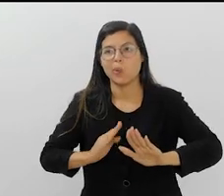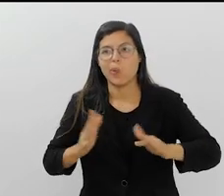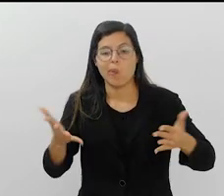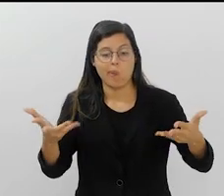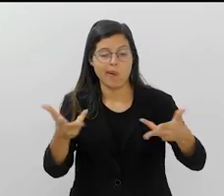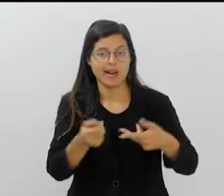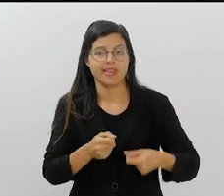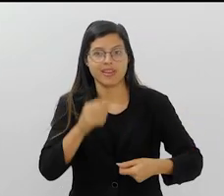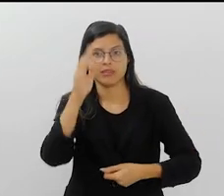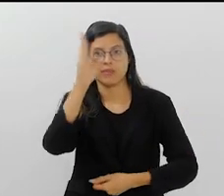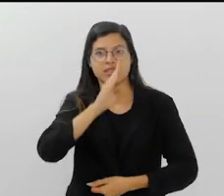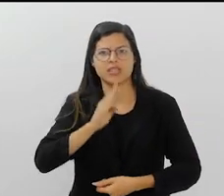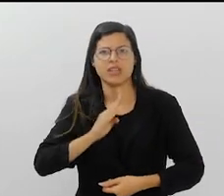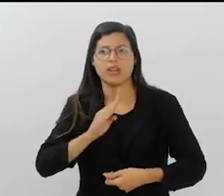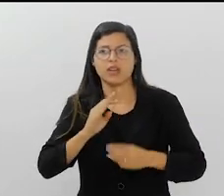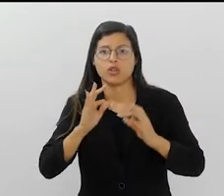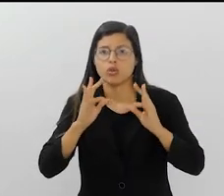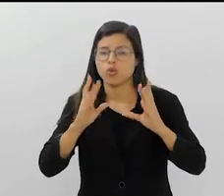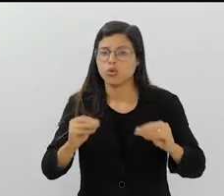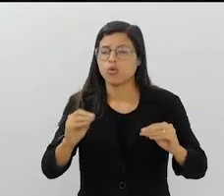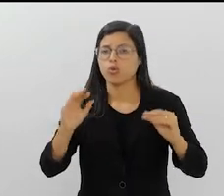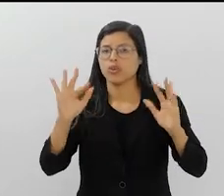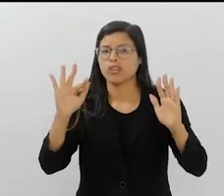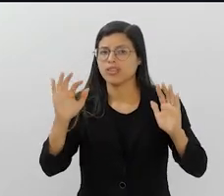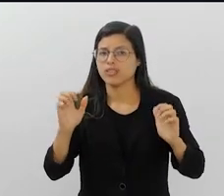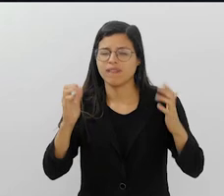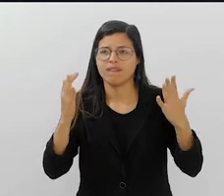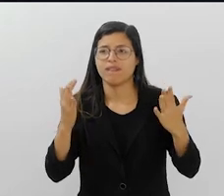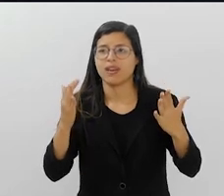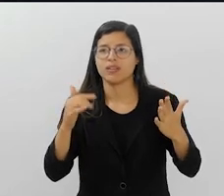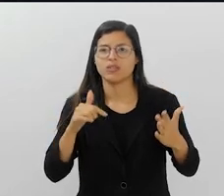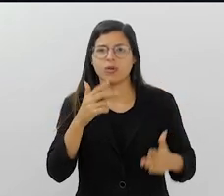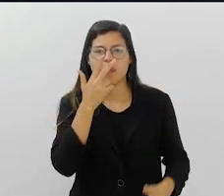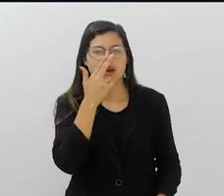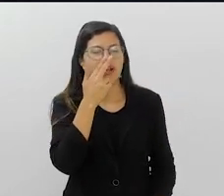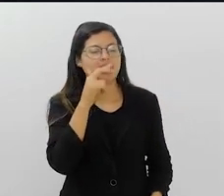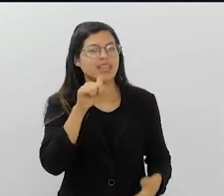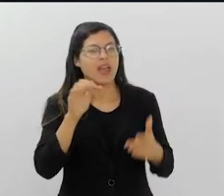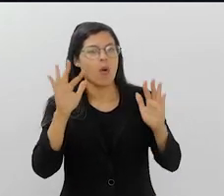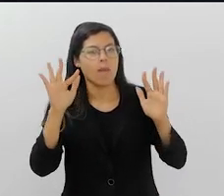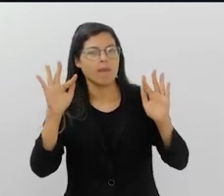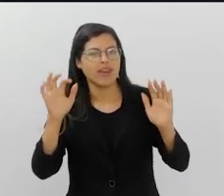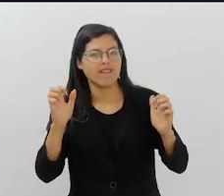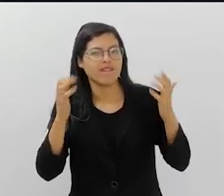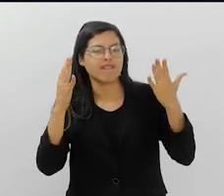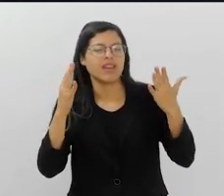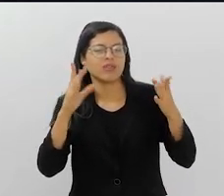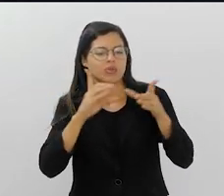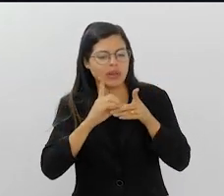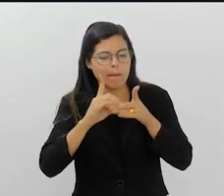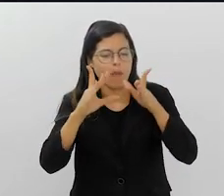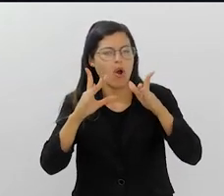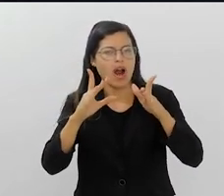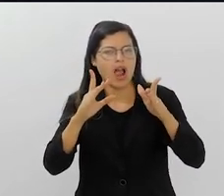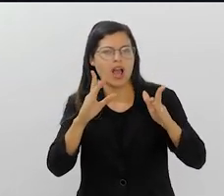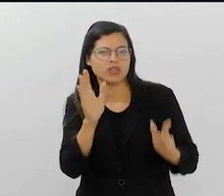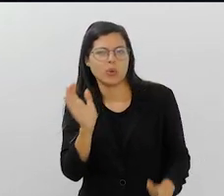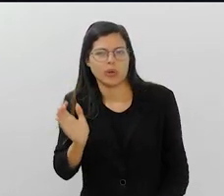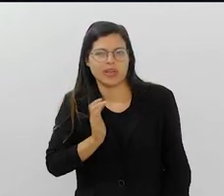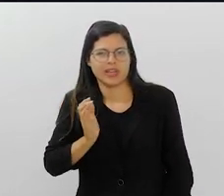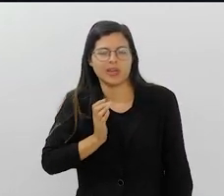qualidade brasileira, entre todas... É uma festa democrática, onde as classes se juntam, o pobre manda no rico,